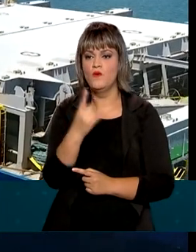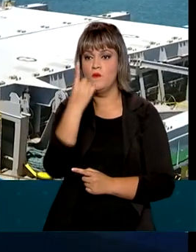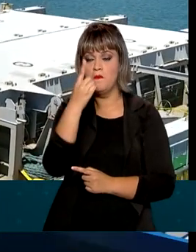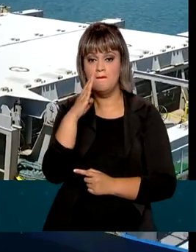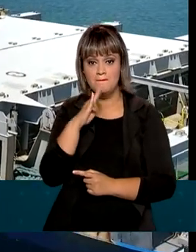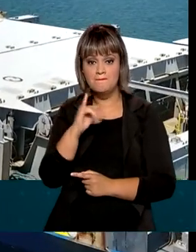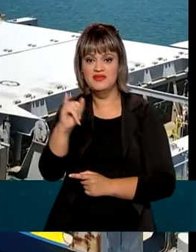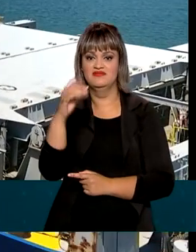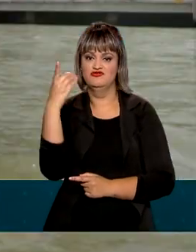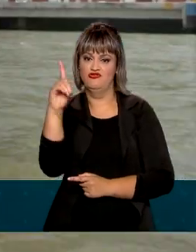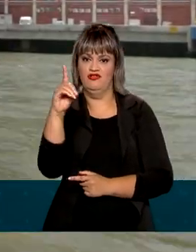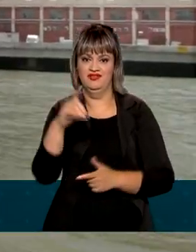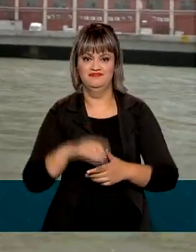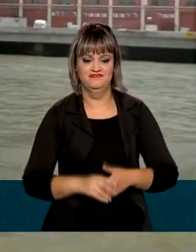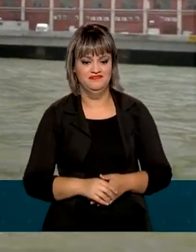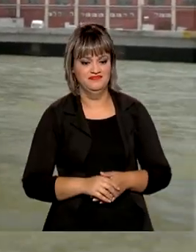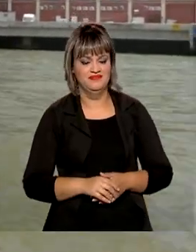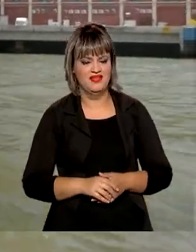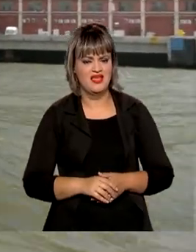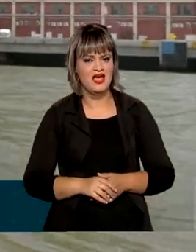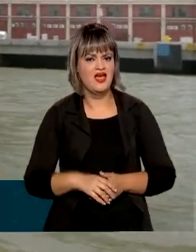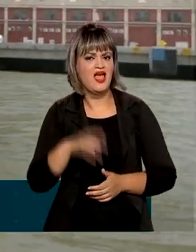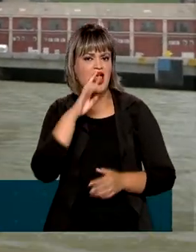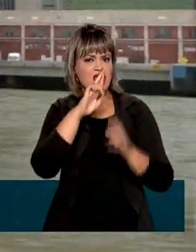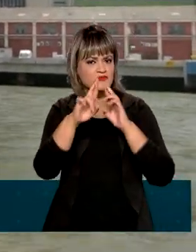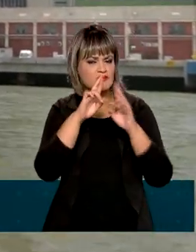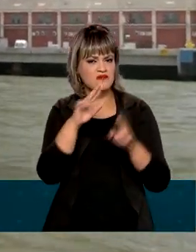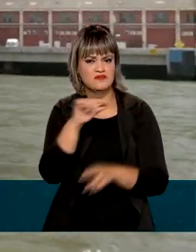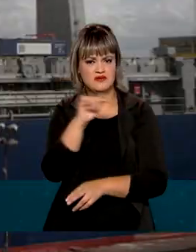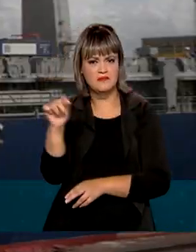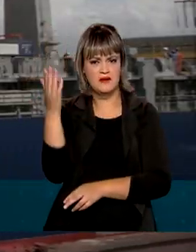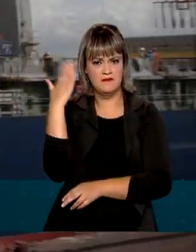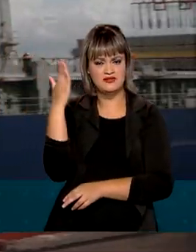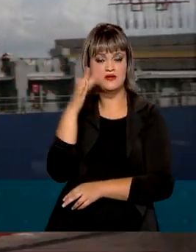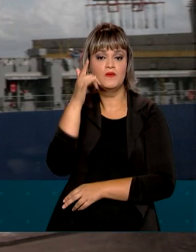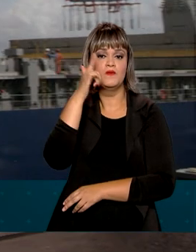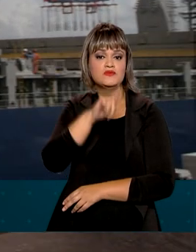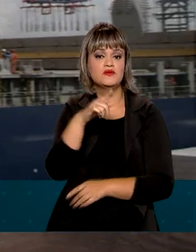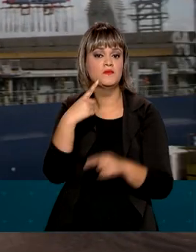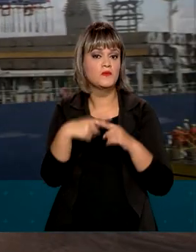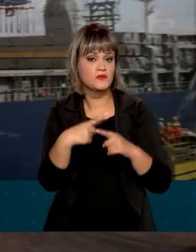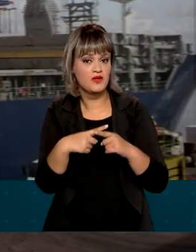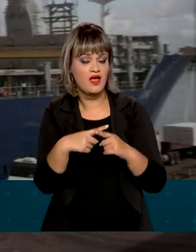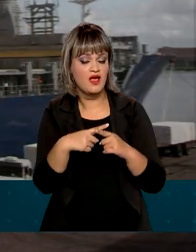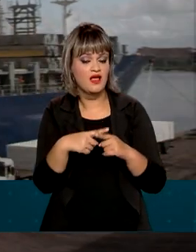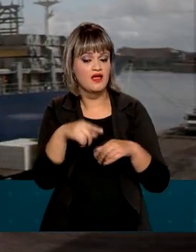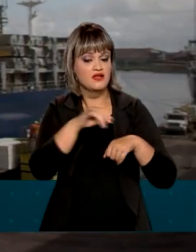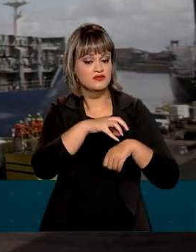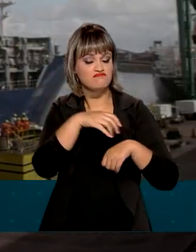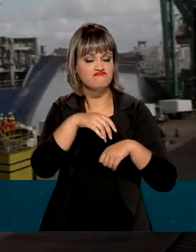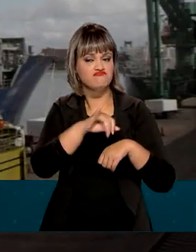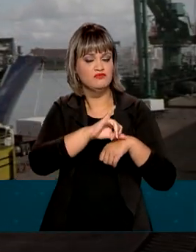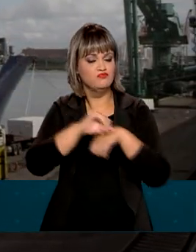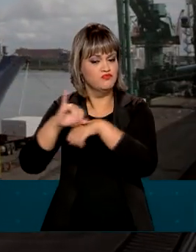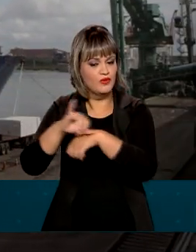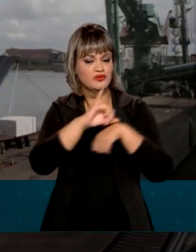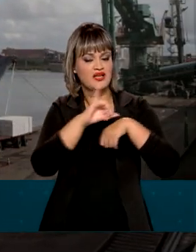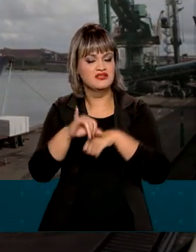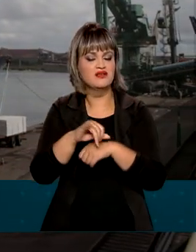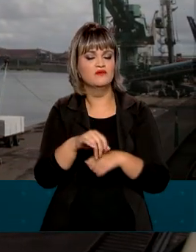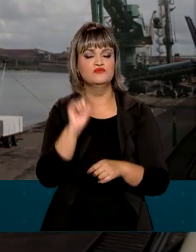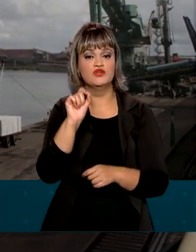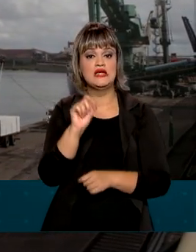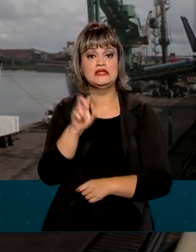bilhão de dólares. O resultado da semana passada foi atingido graças a exportações de pouco mais de